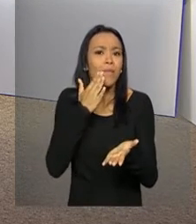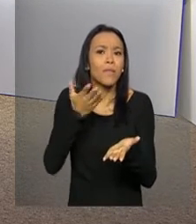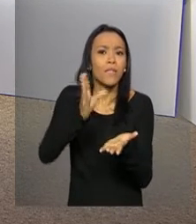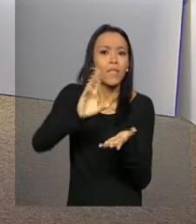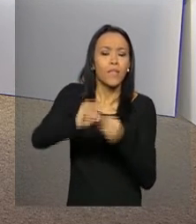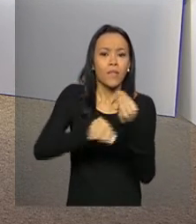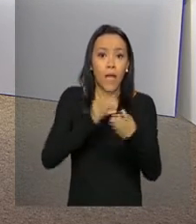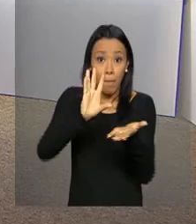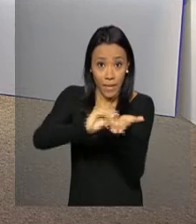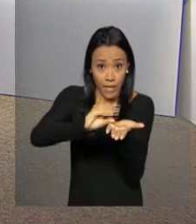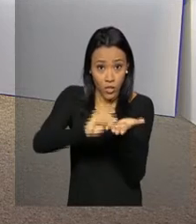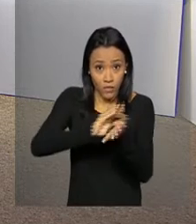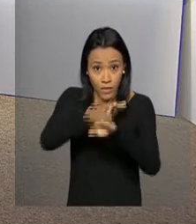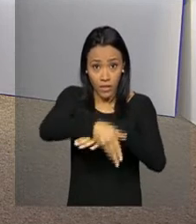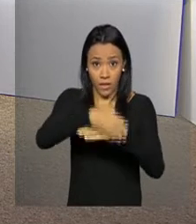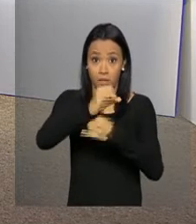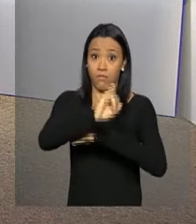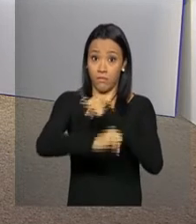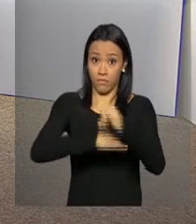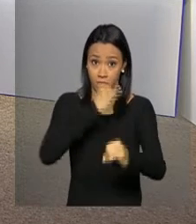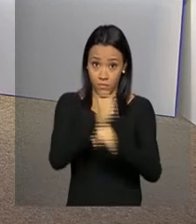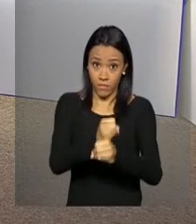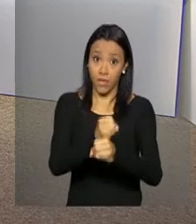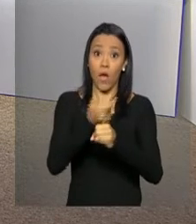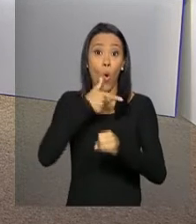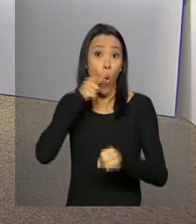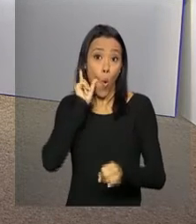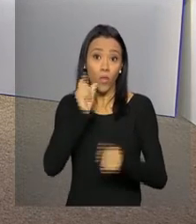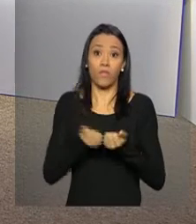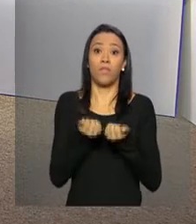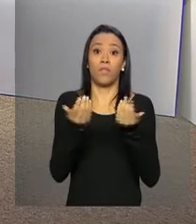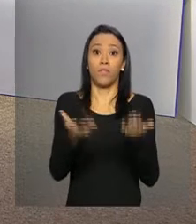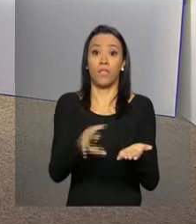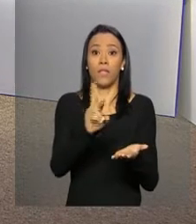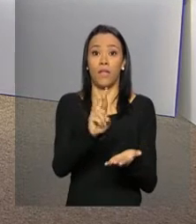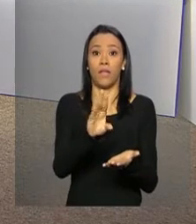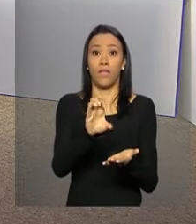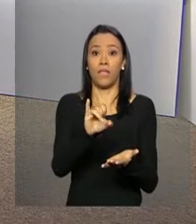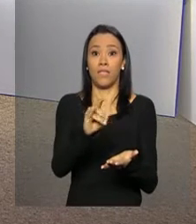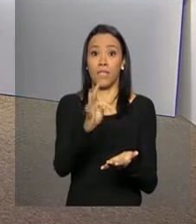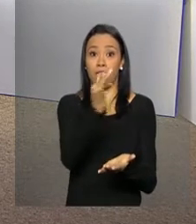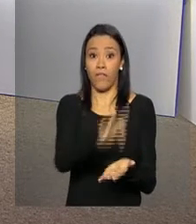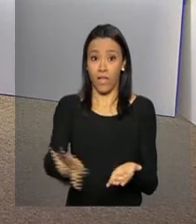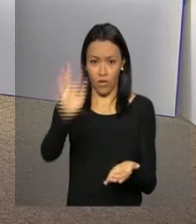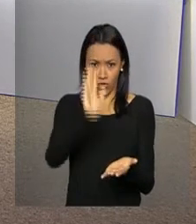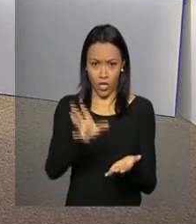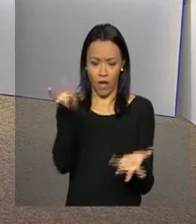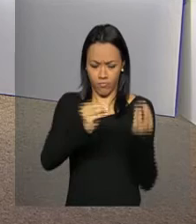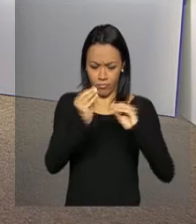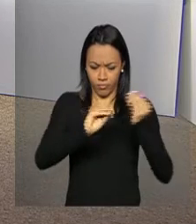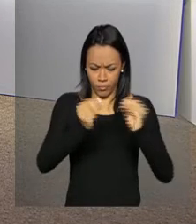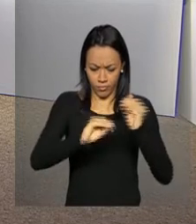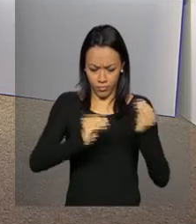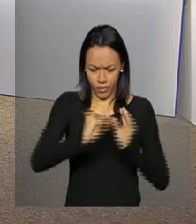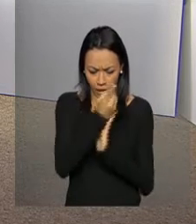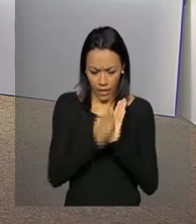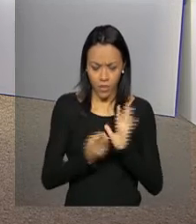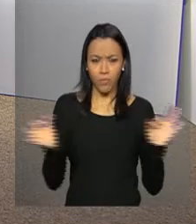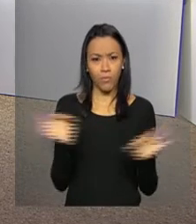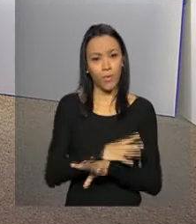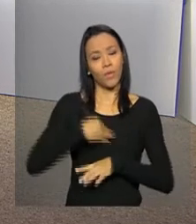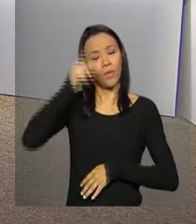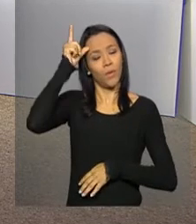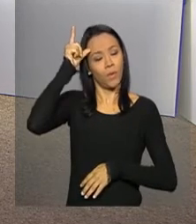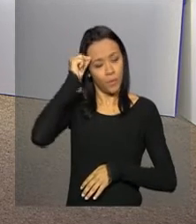robusta do aplicativo foi disponibilizada ontem pela Receita Federal. Mas se você já preencheu e transmitiu a declaração, fique